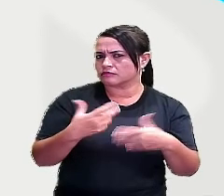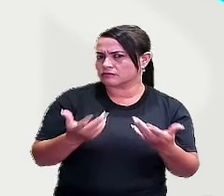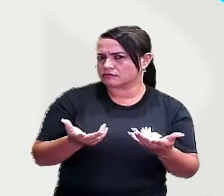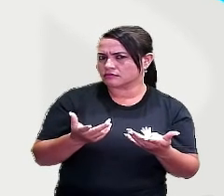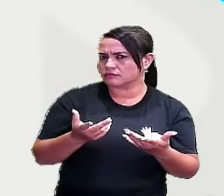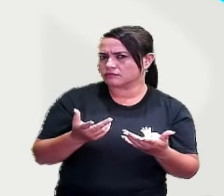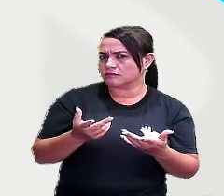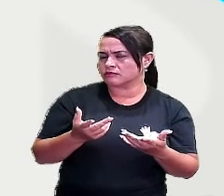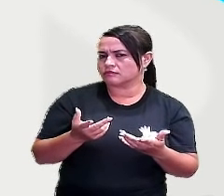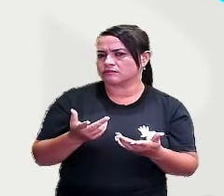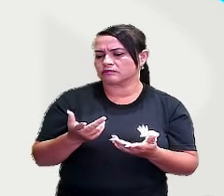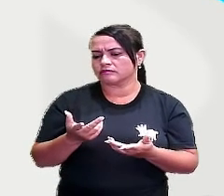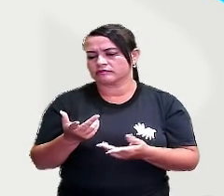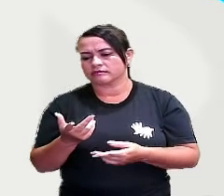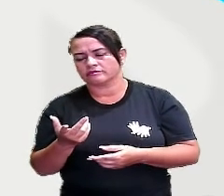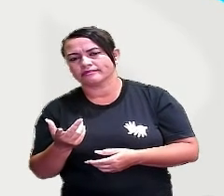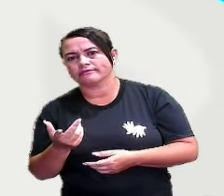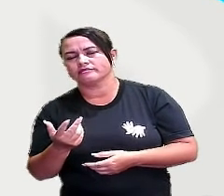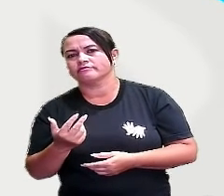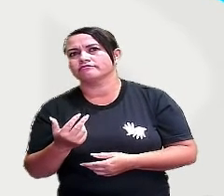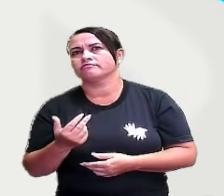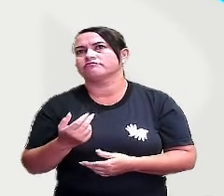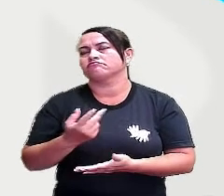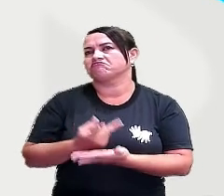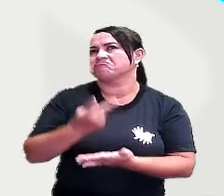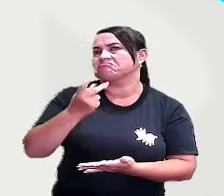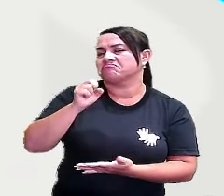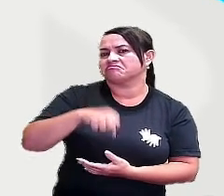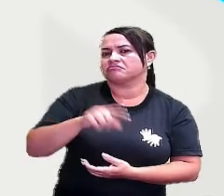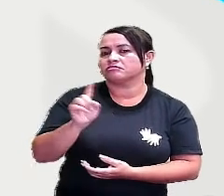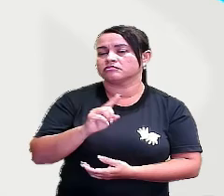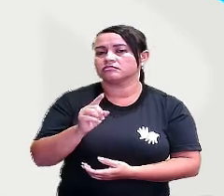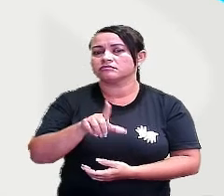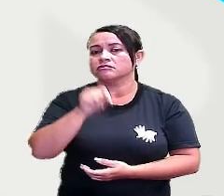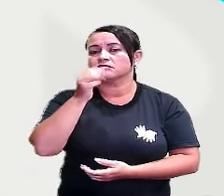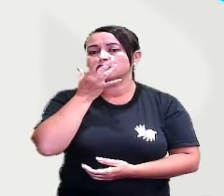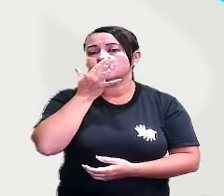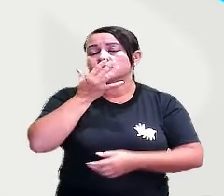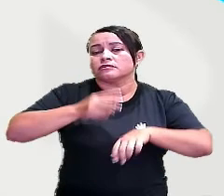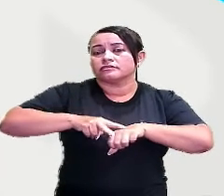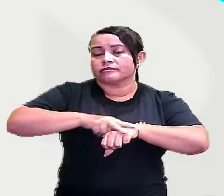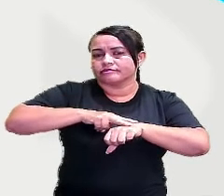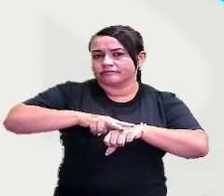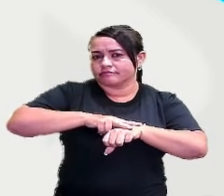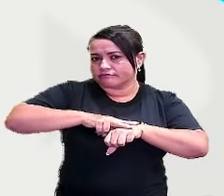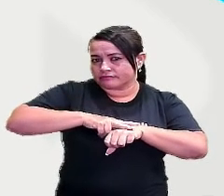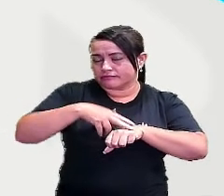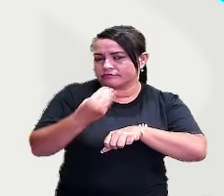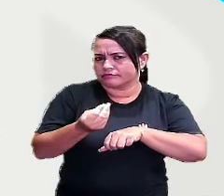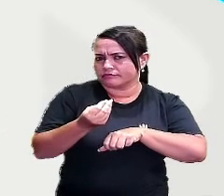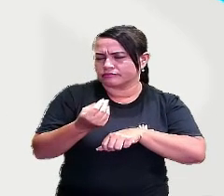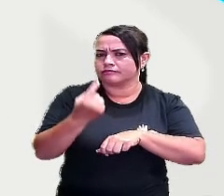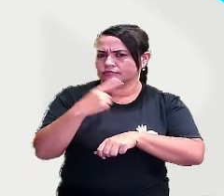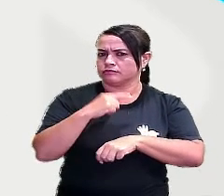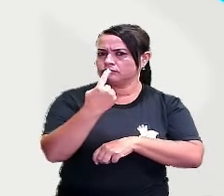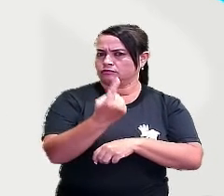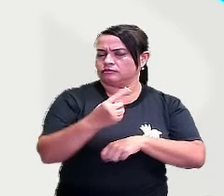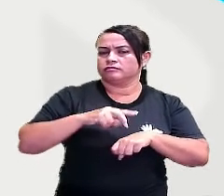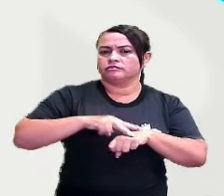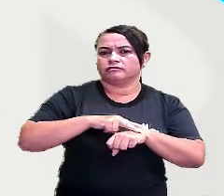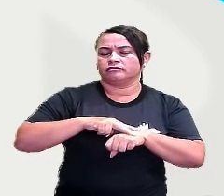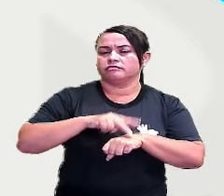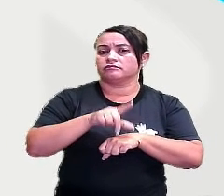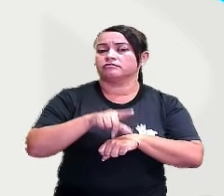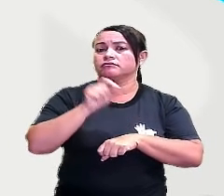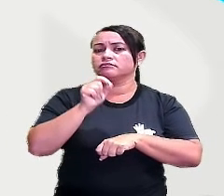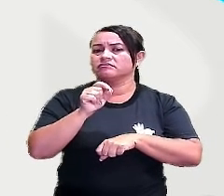cor verde? Ó, eu só tenho uma verde, então a nossa possibilidade de escolher